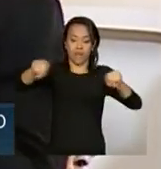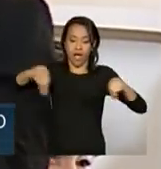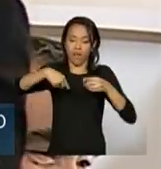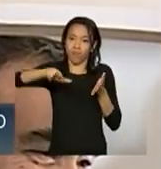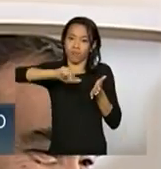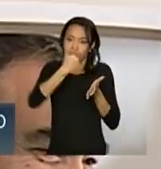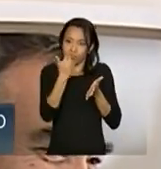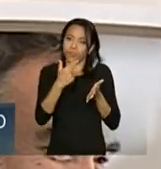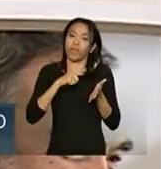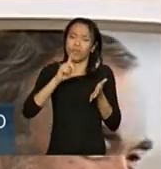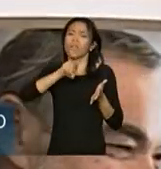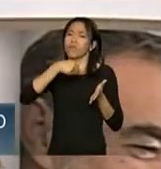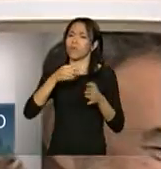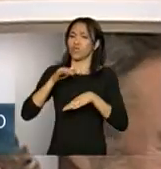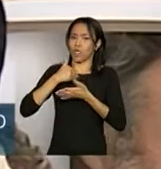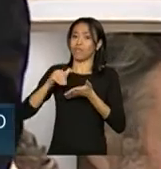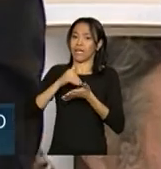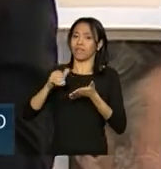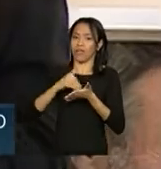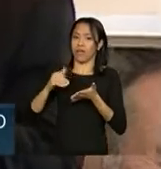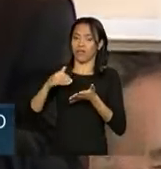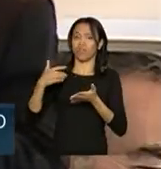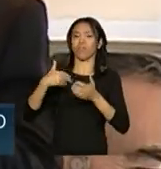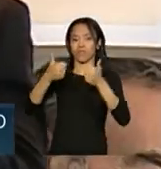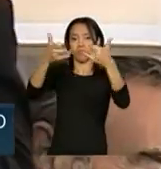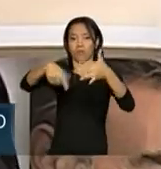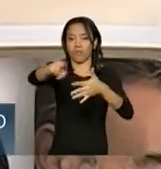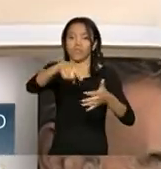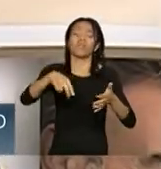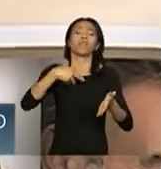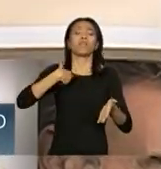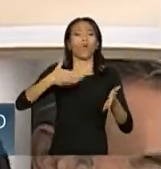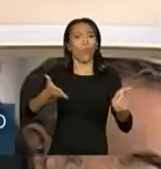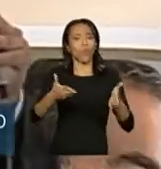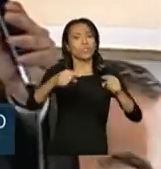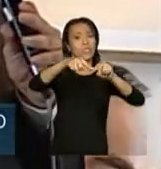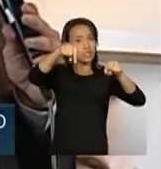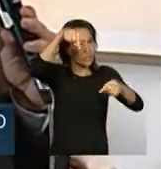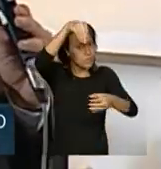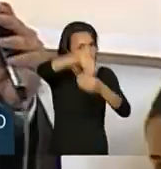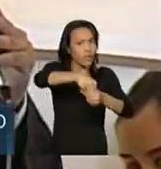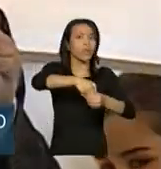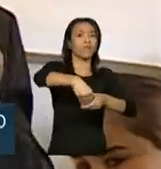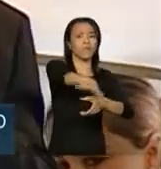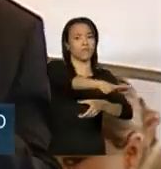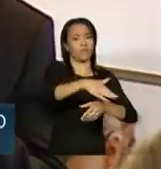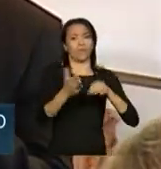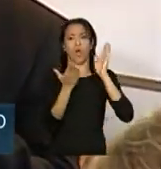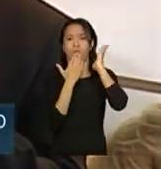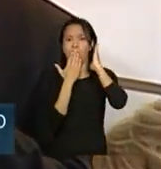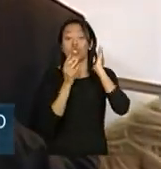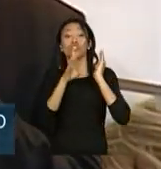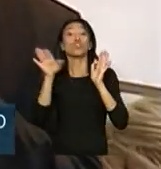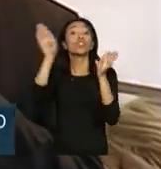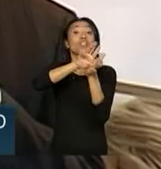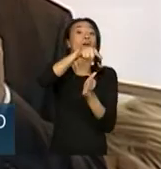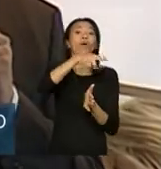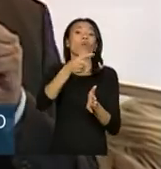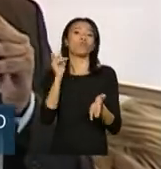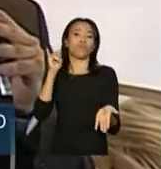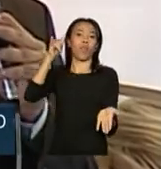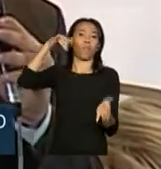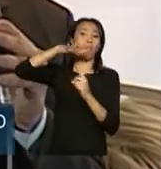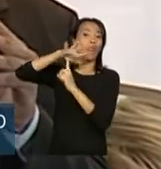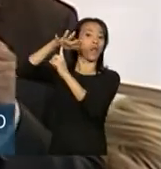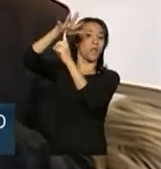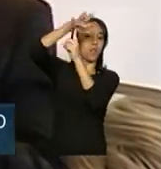Indígena, depois vai se apresentar para vocês. Hoje já tem ambulatório, sala de cirurgia lá dentro, na aldeia. Só chega lá de avião pequeno, não aquele